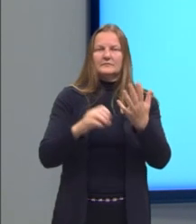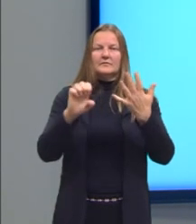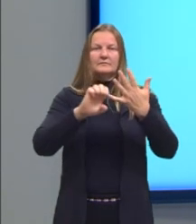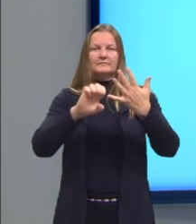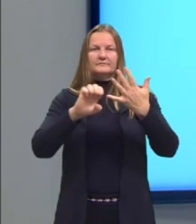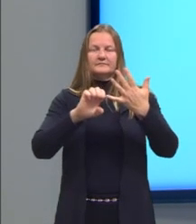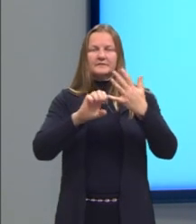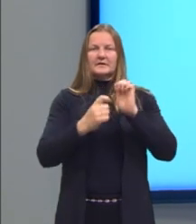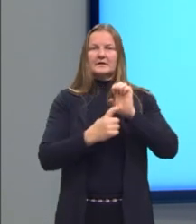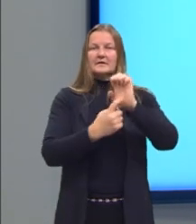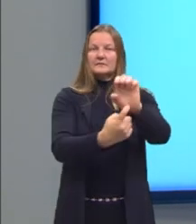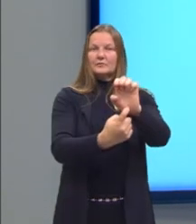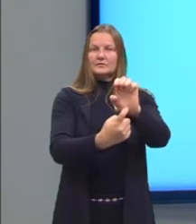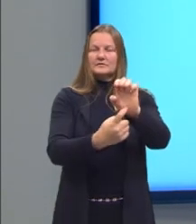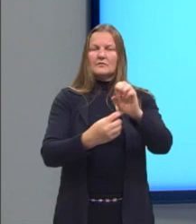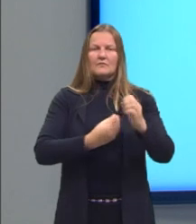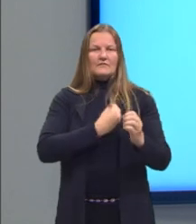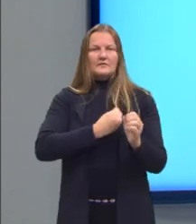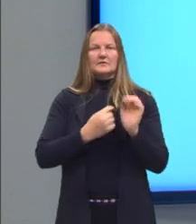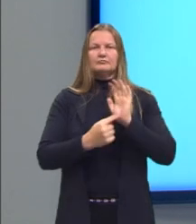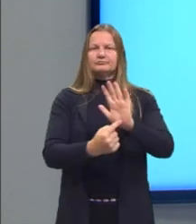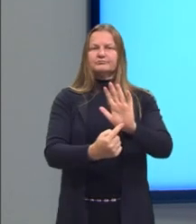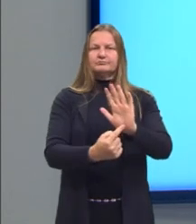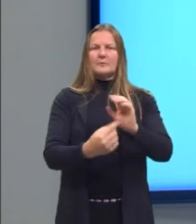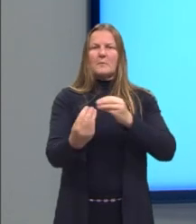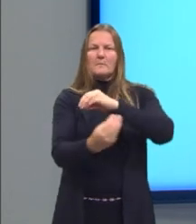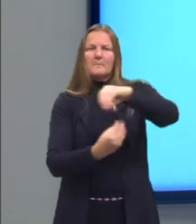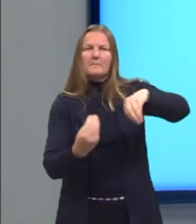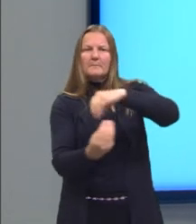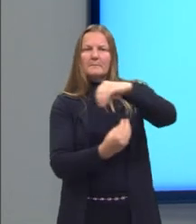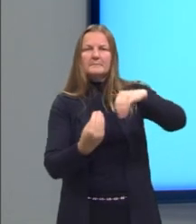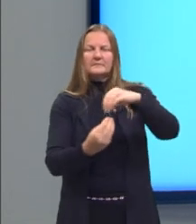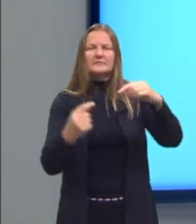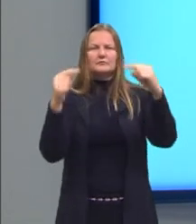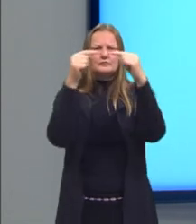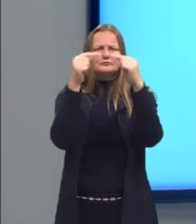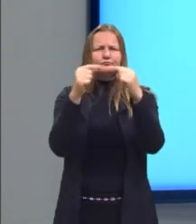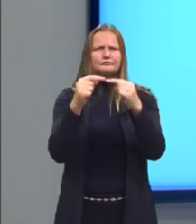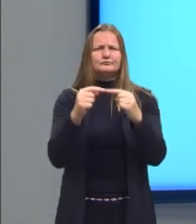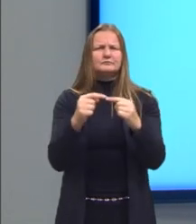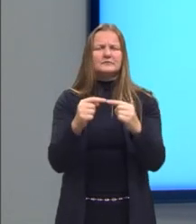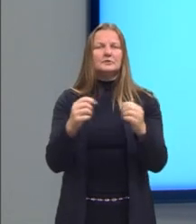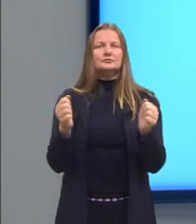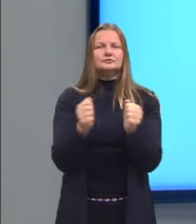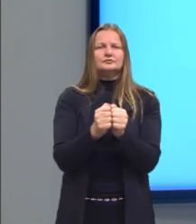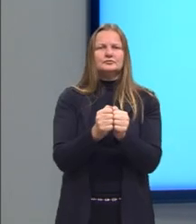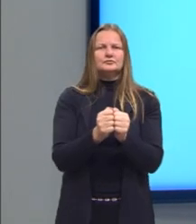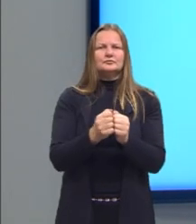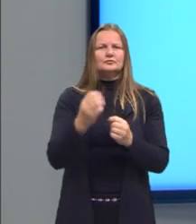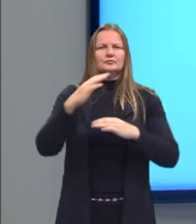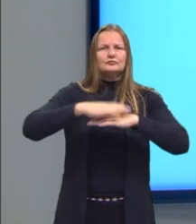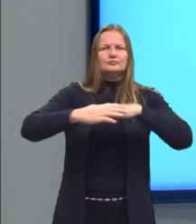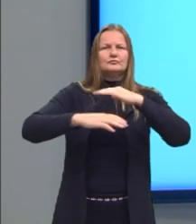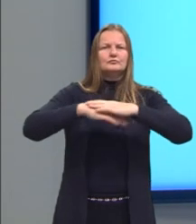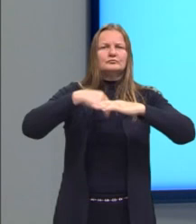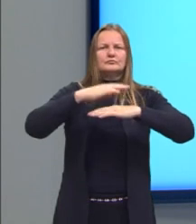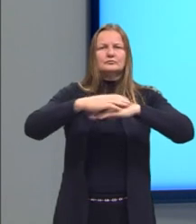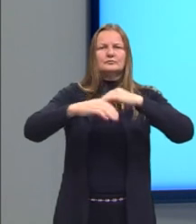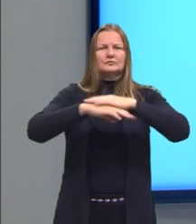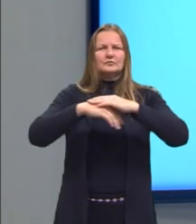uma exposição de eventos de sua vida que mescle objetividade e construção